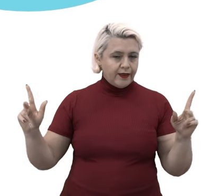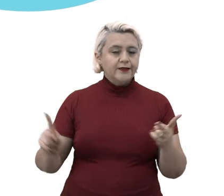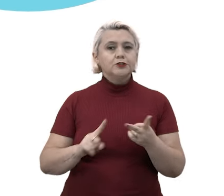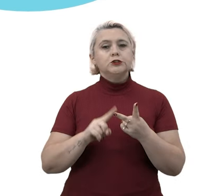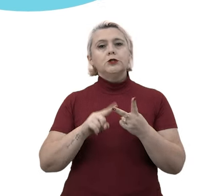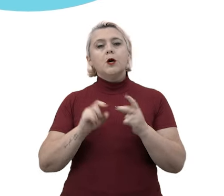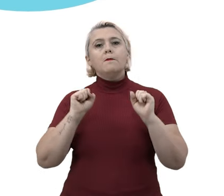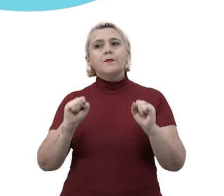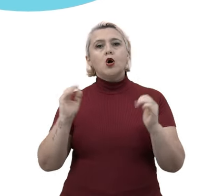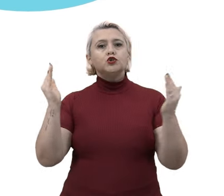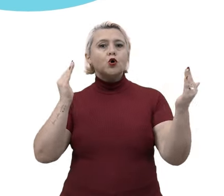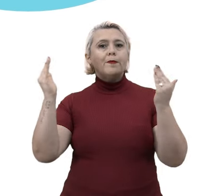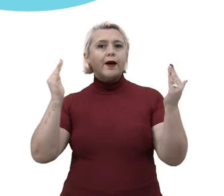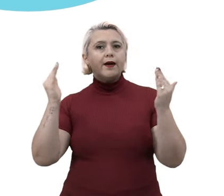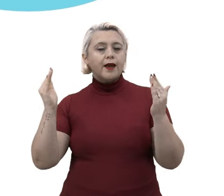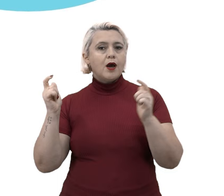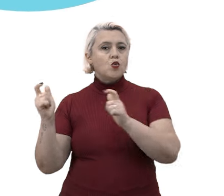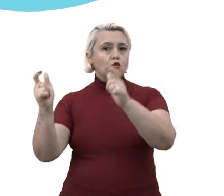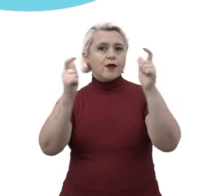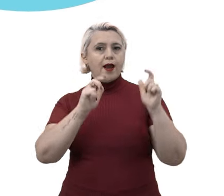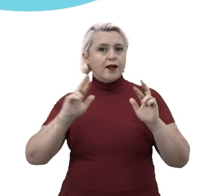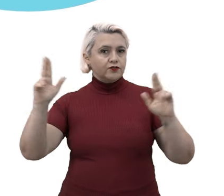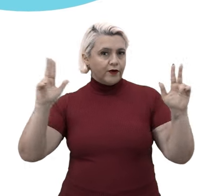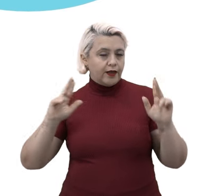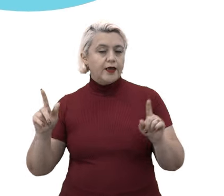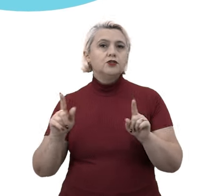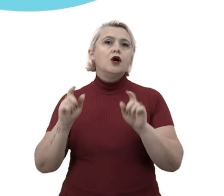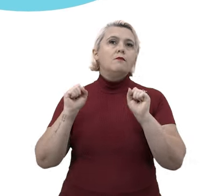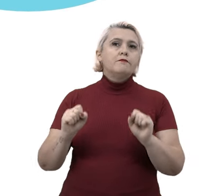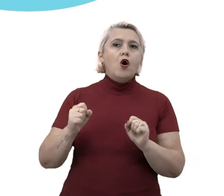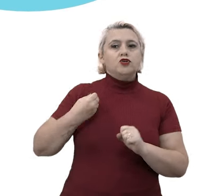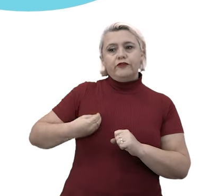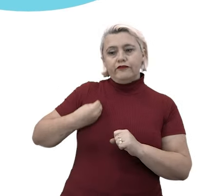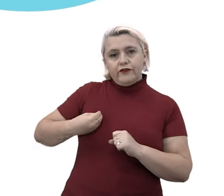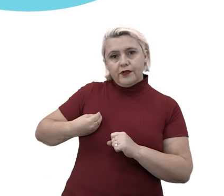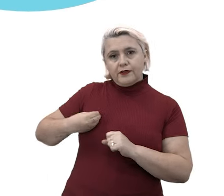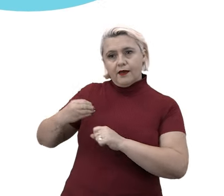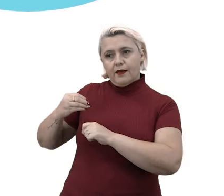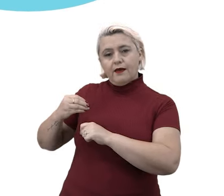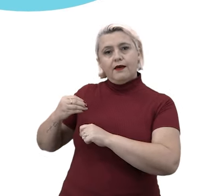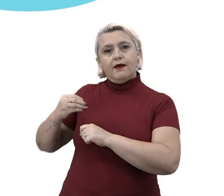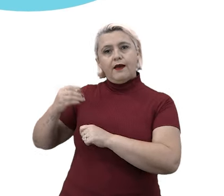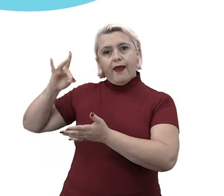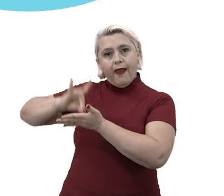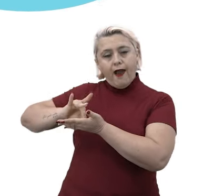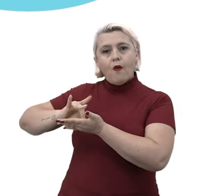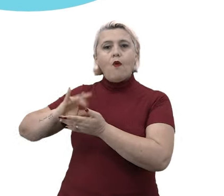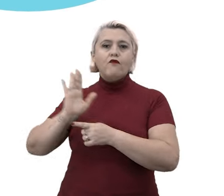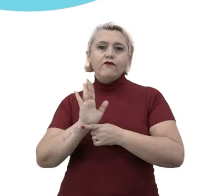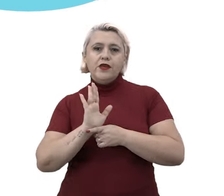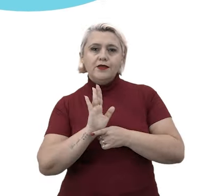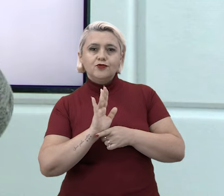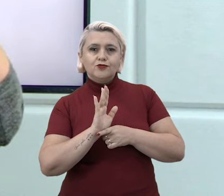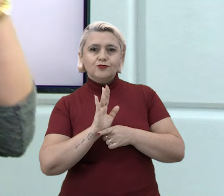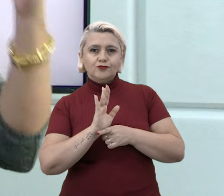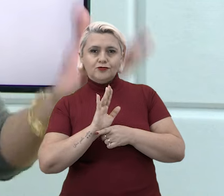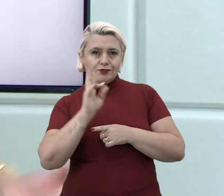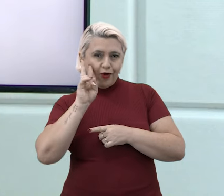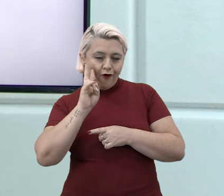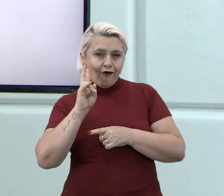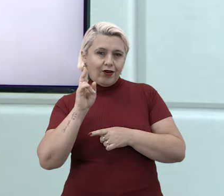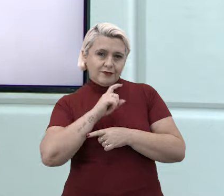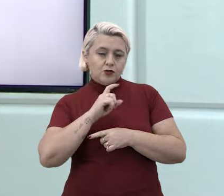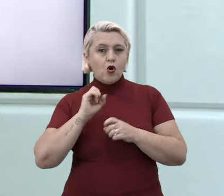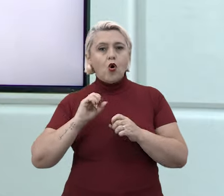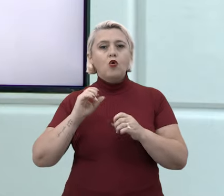pode comparar lugares diferentes, pode comparar realidade com ficção ou classes sociais diferentes. E tem mais uma infinidade de